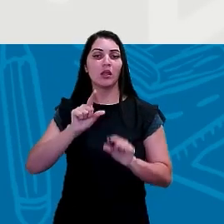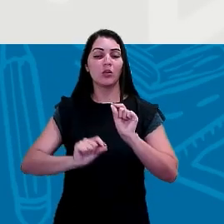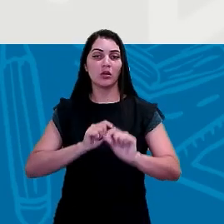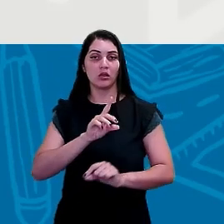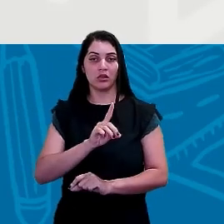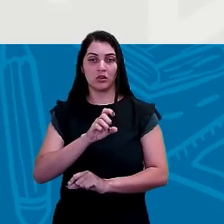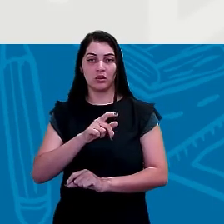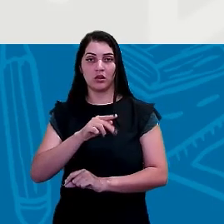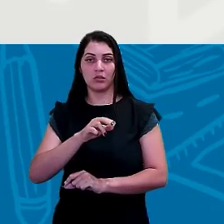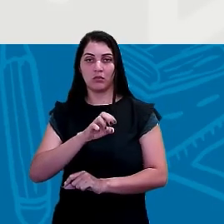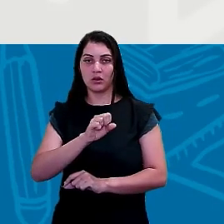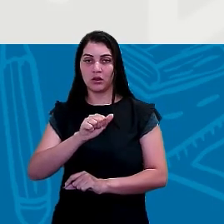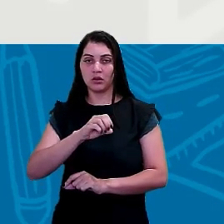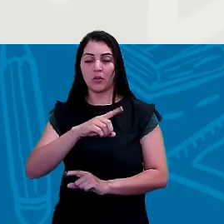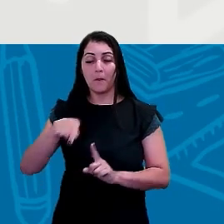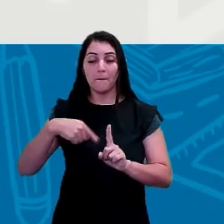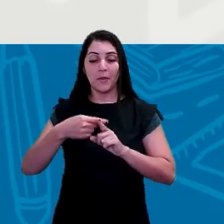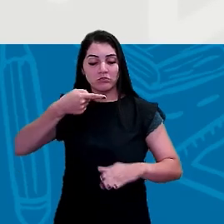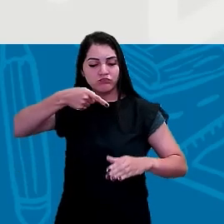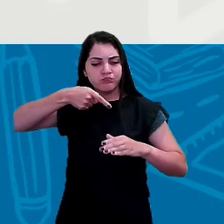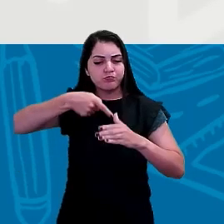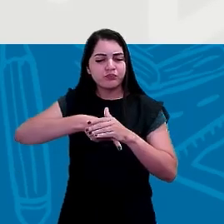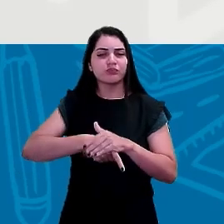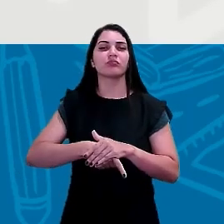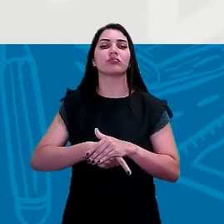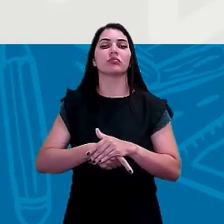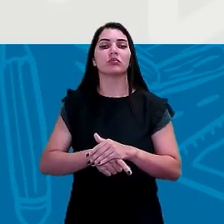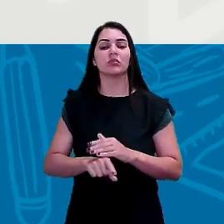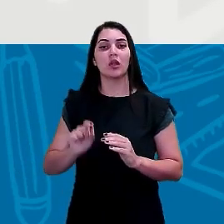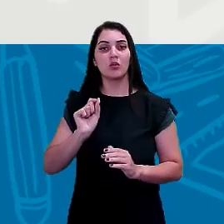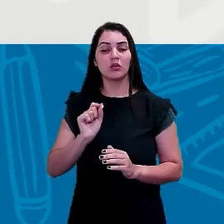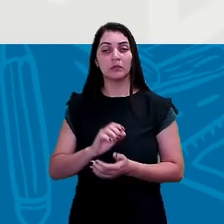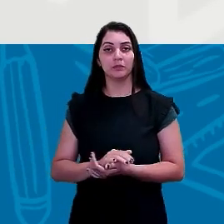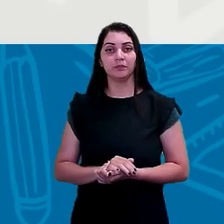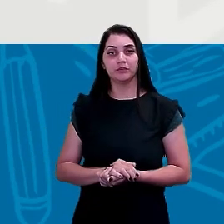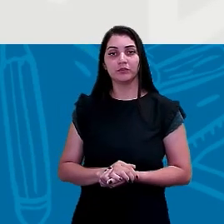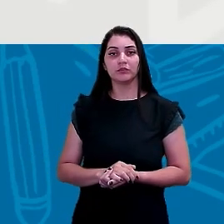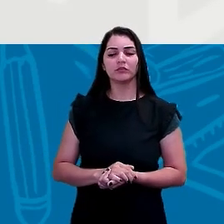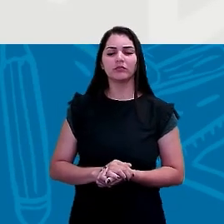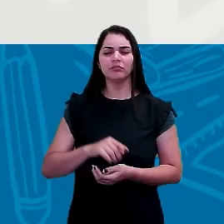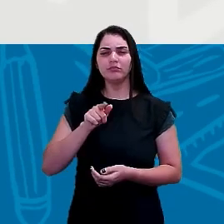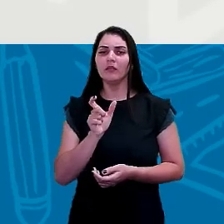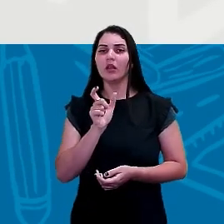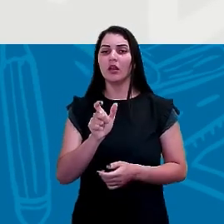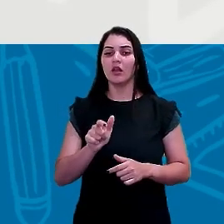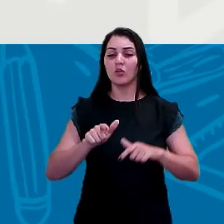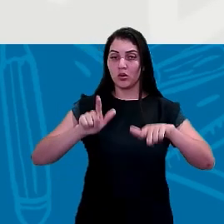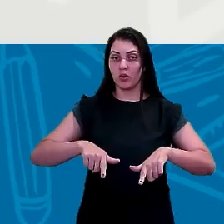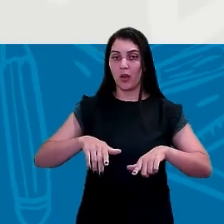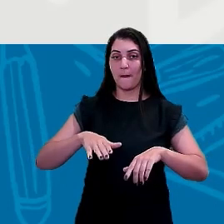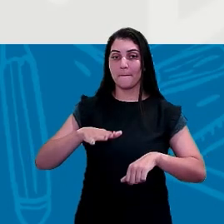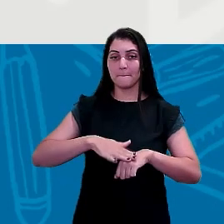profunda, que é a depressão absoluta, aquela depressão, aquela área que é mais